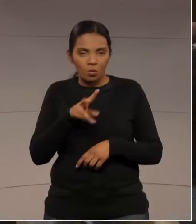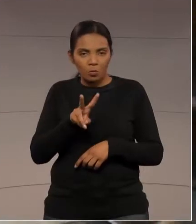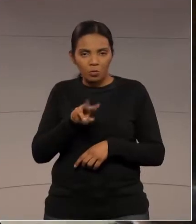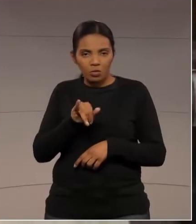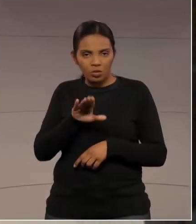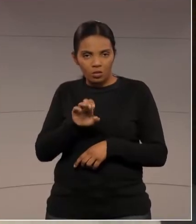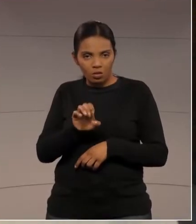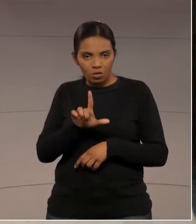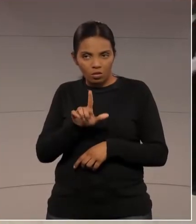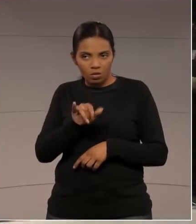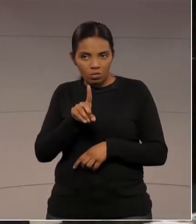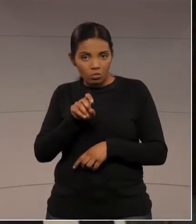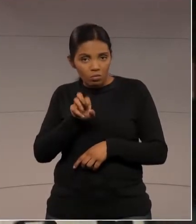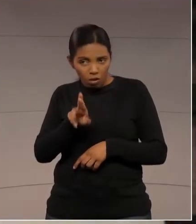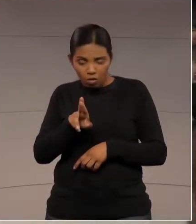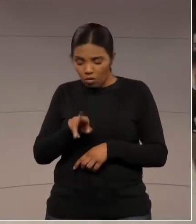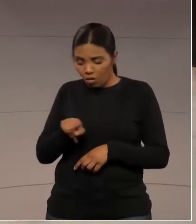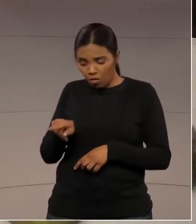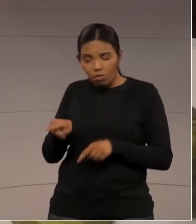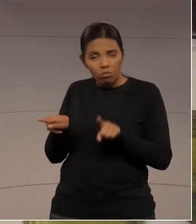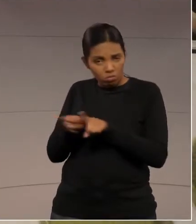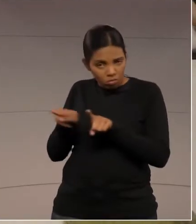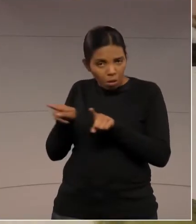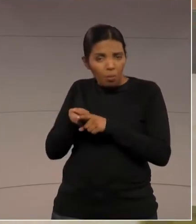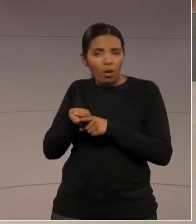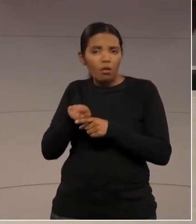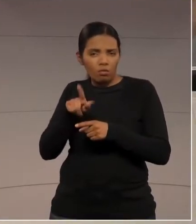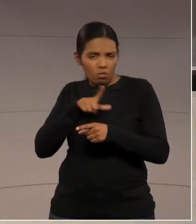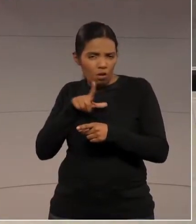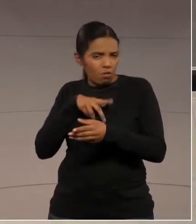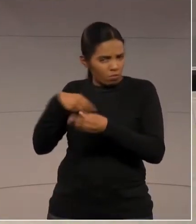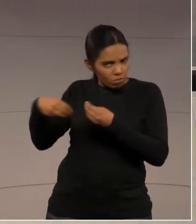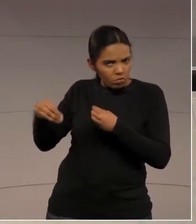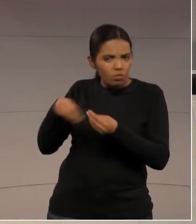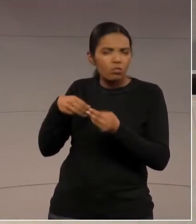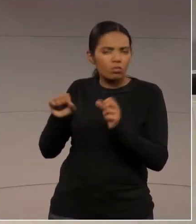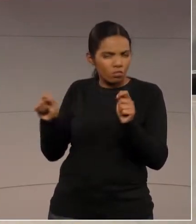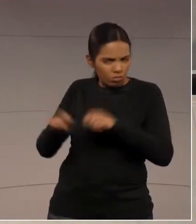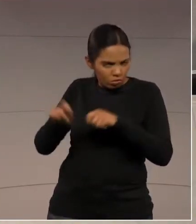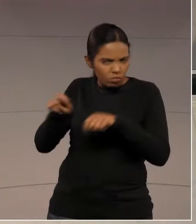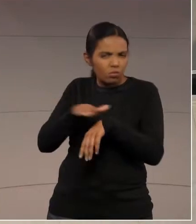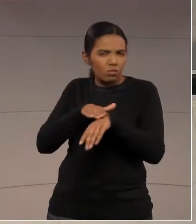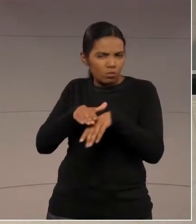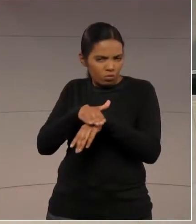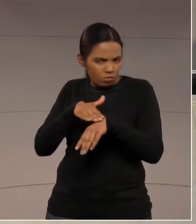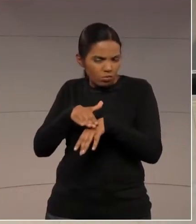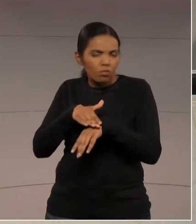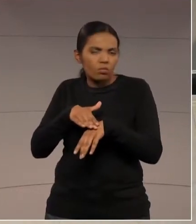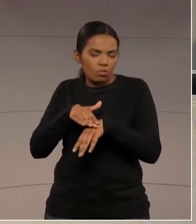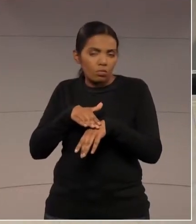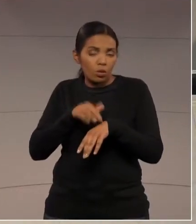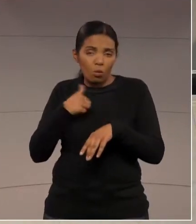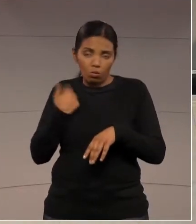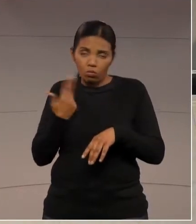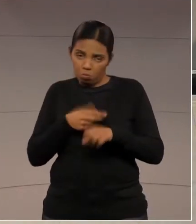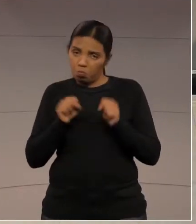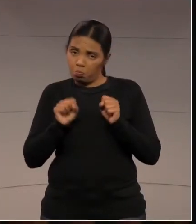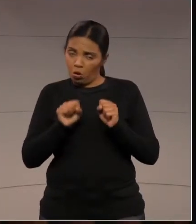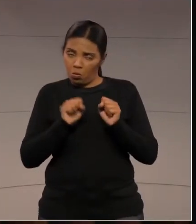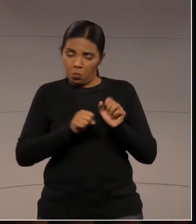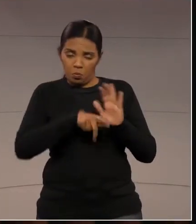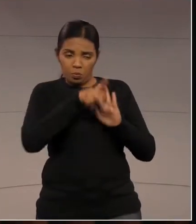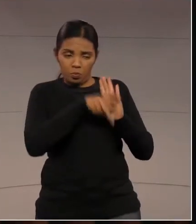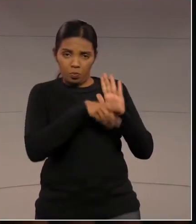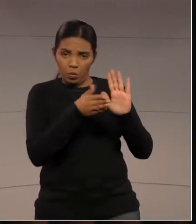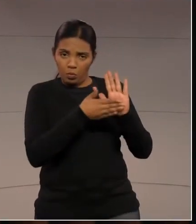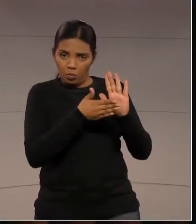Amaral. Espaço para construirmos uma proposta que possa contribuir para